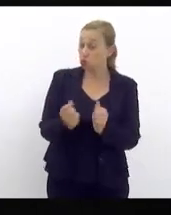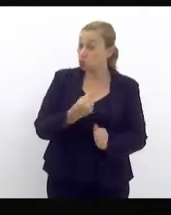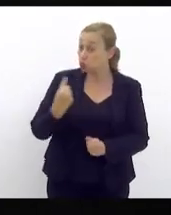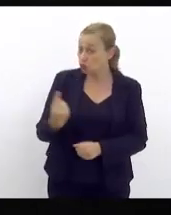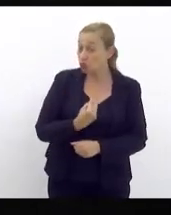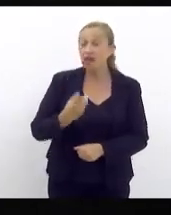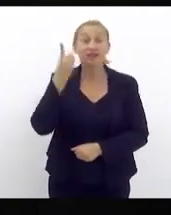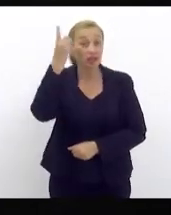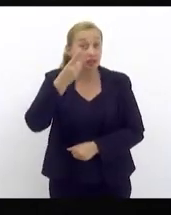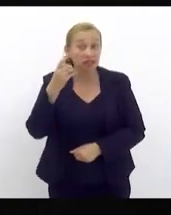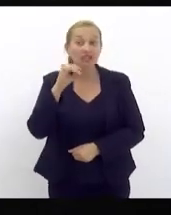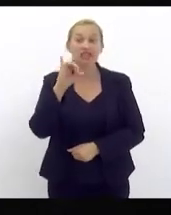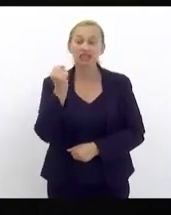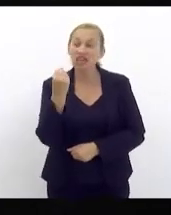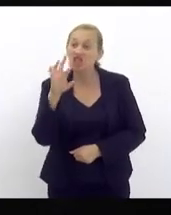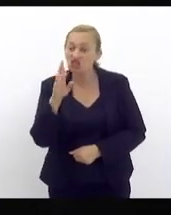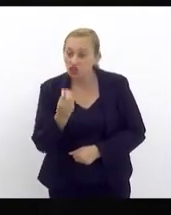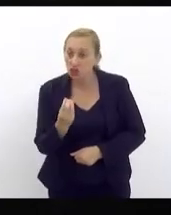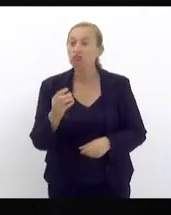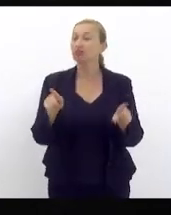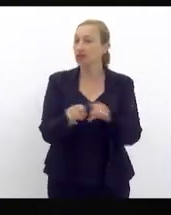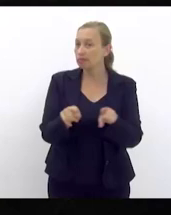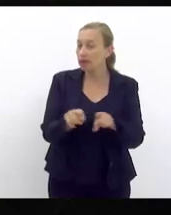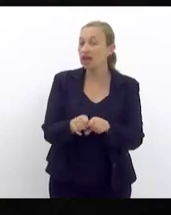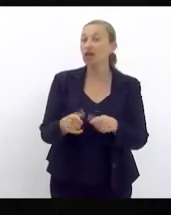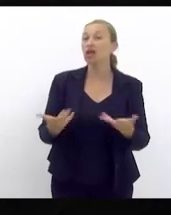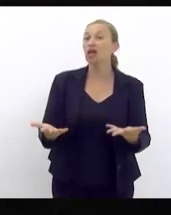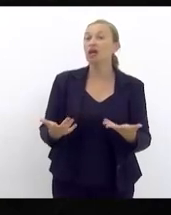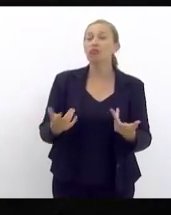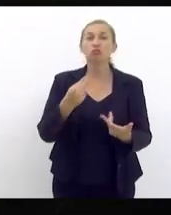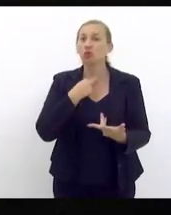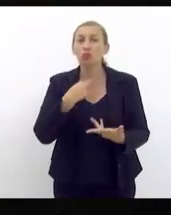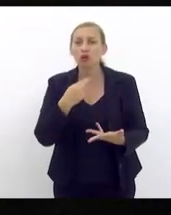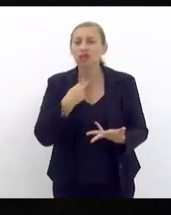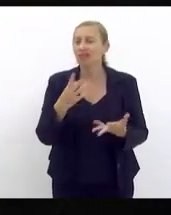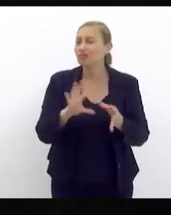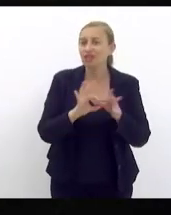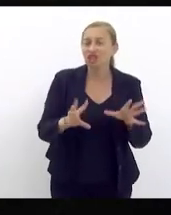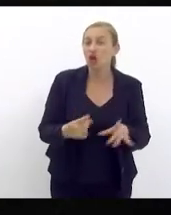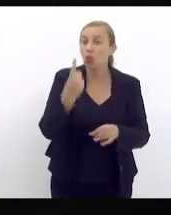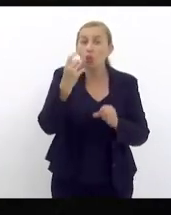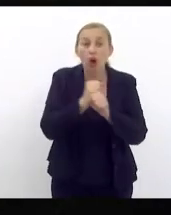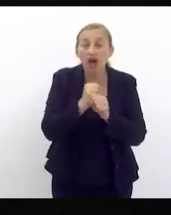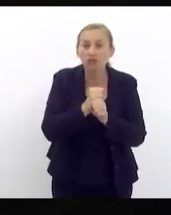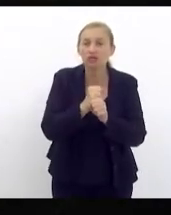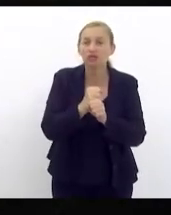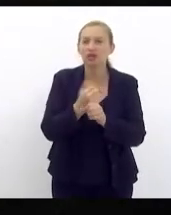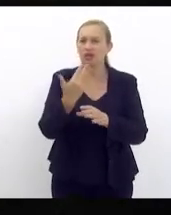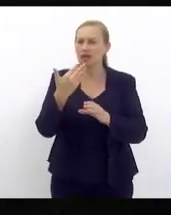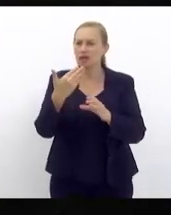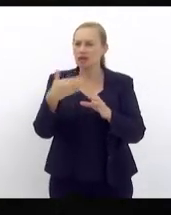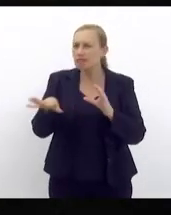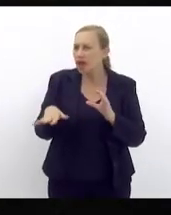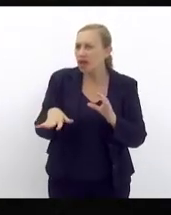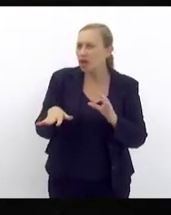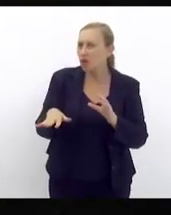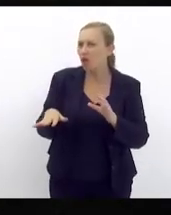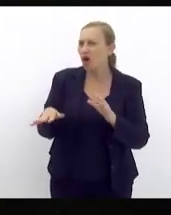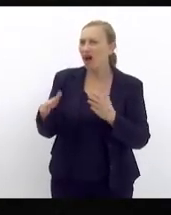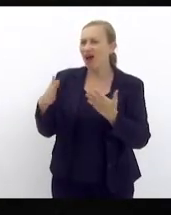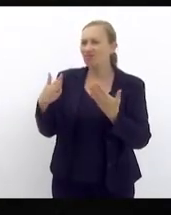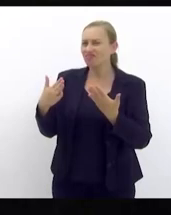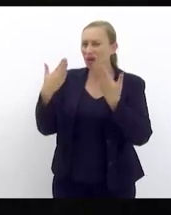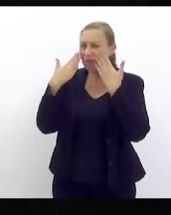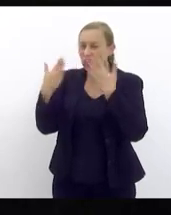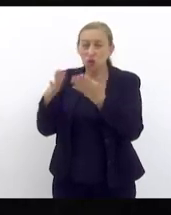deputado Serginho se puder também estar presente porque nós não podemos deixar depois de um ano e meio de concessão a empresa até agora não apresentou